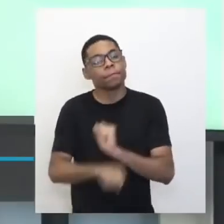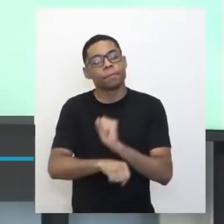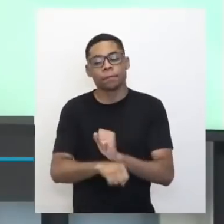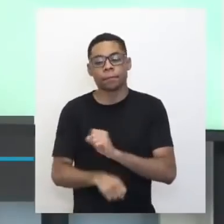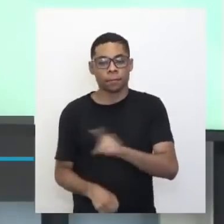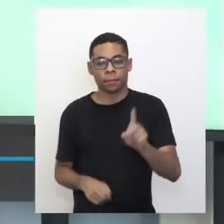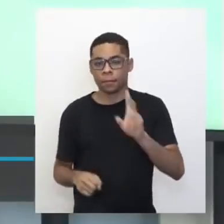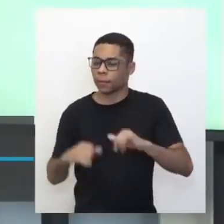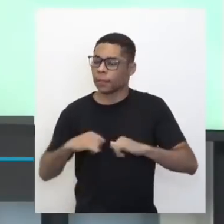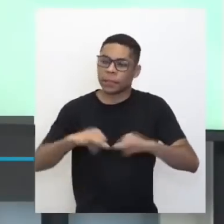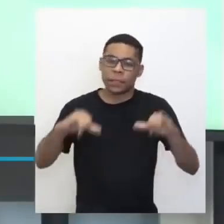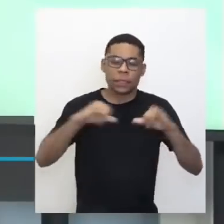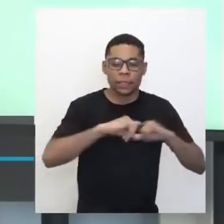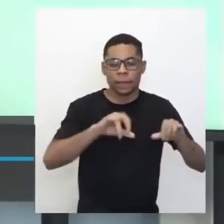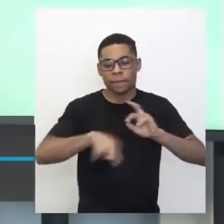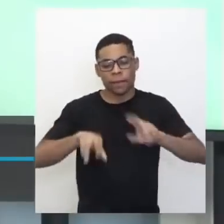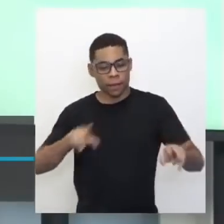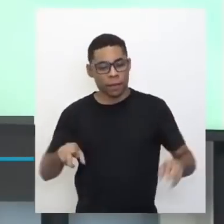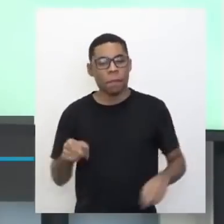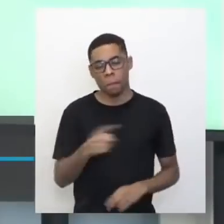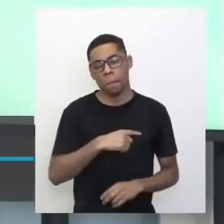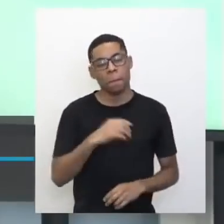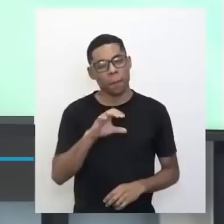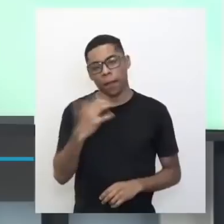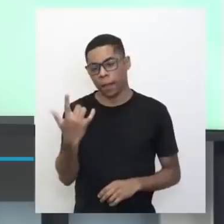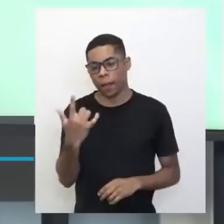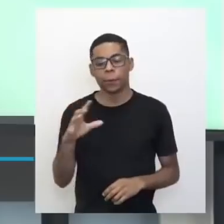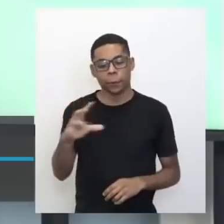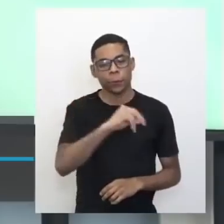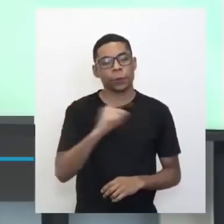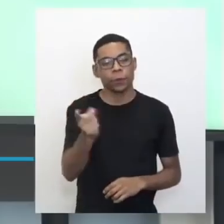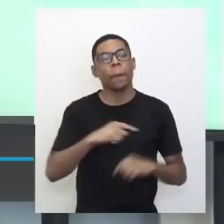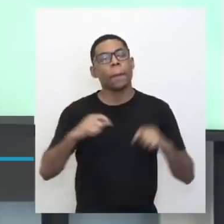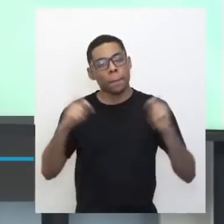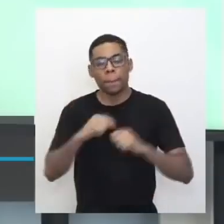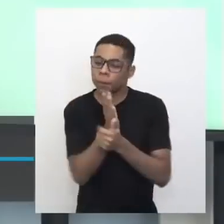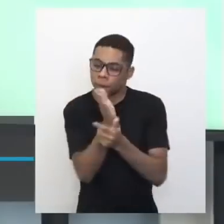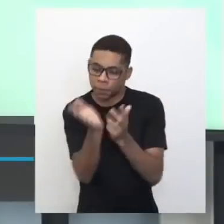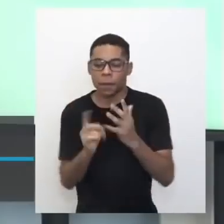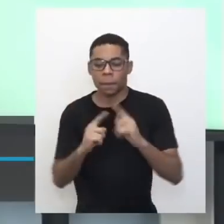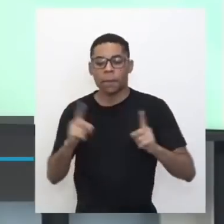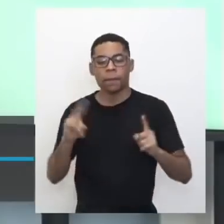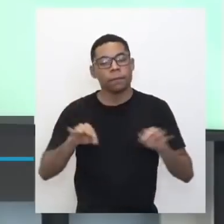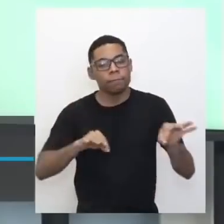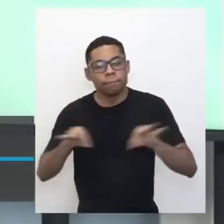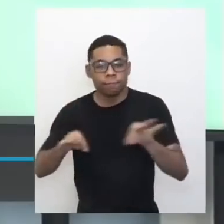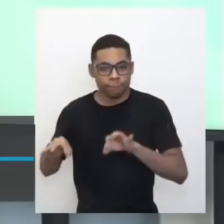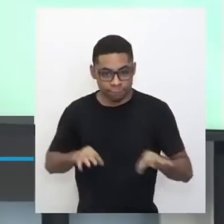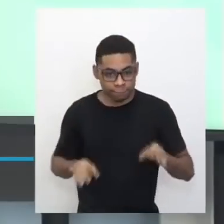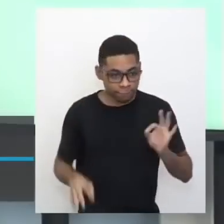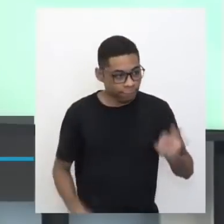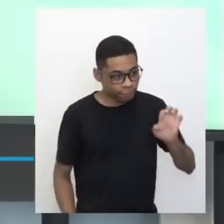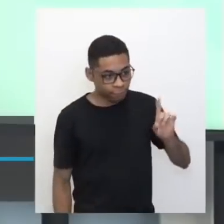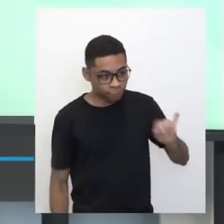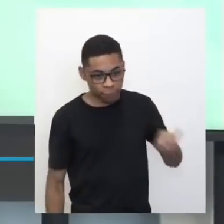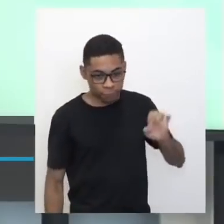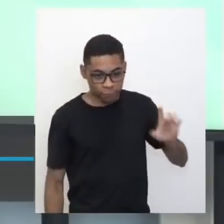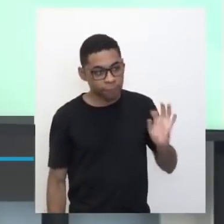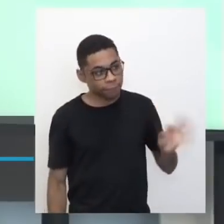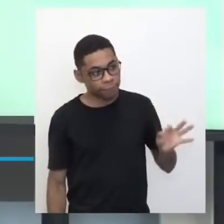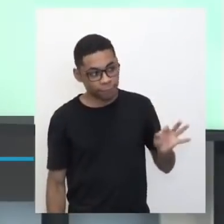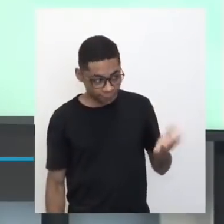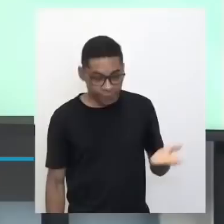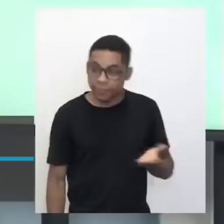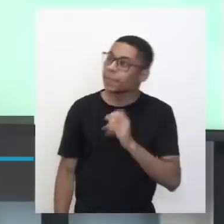várias divulgações aqui, todas dentro, é claro, das nossas possibilidades, mas vamos fazer isso amplamente, né, Edujoel? É um negócio muito bacana.